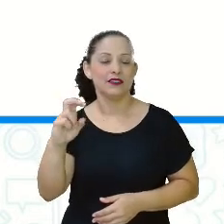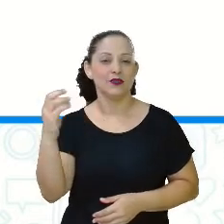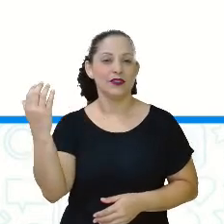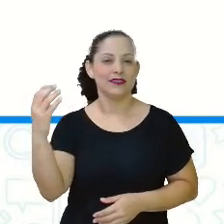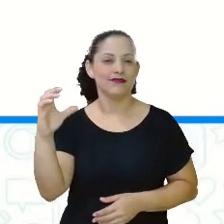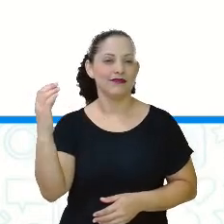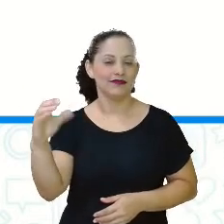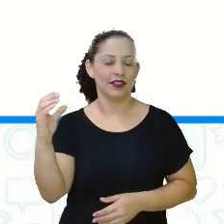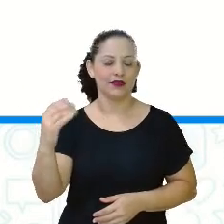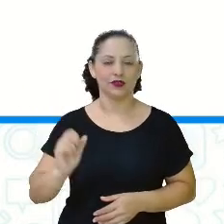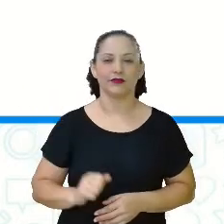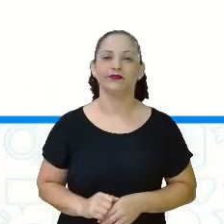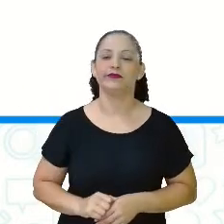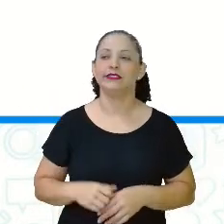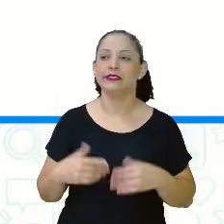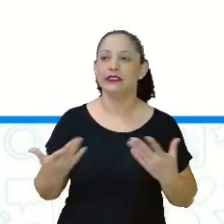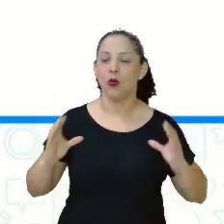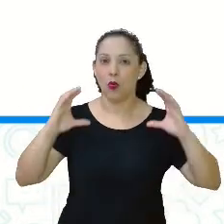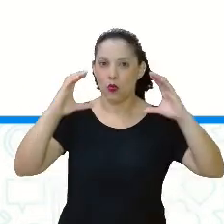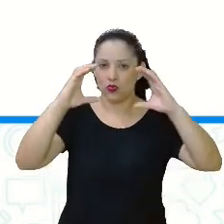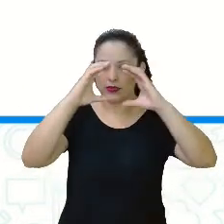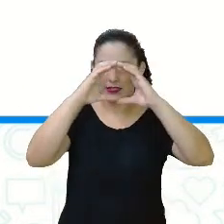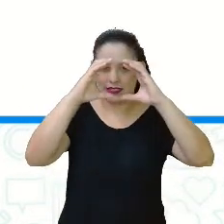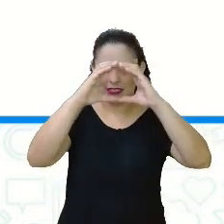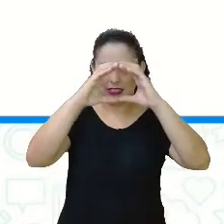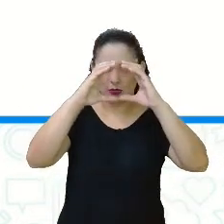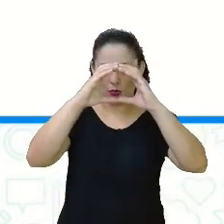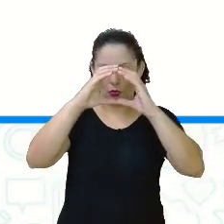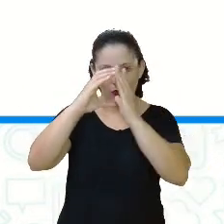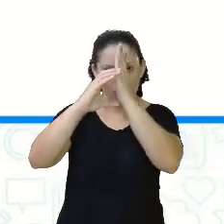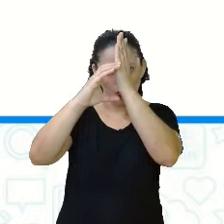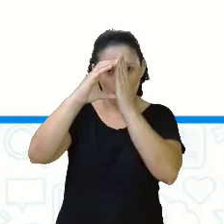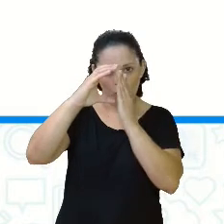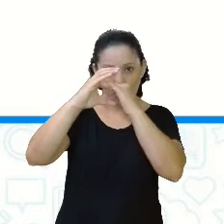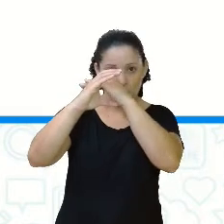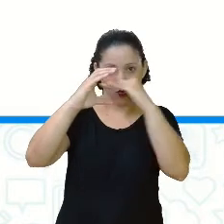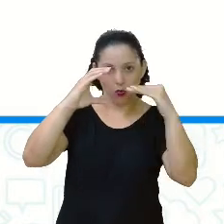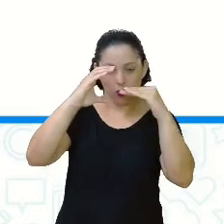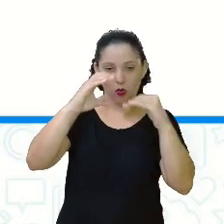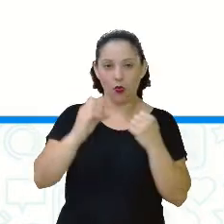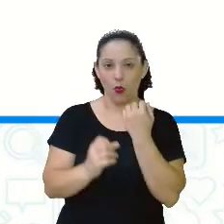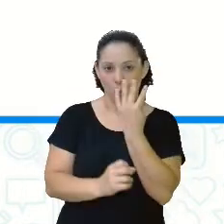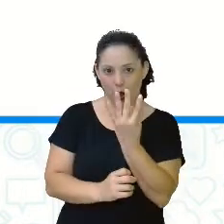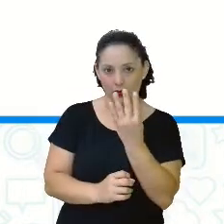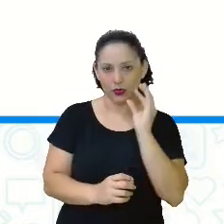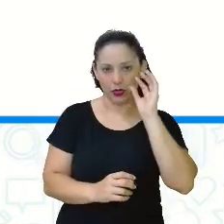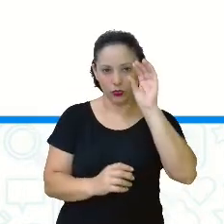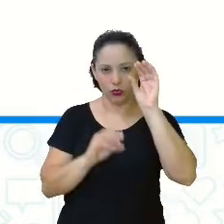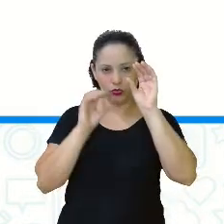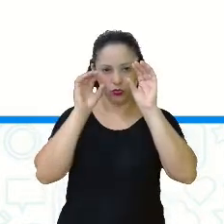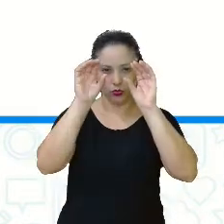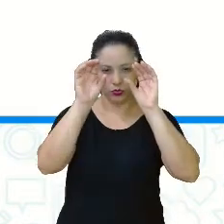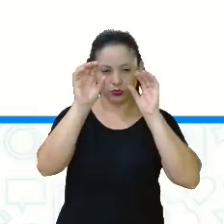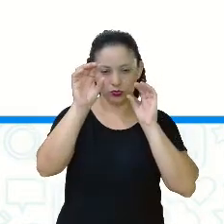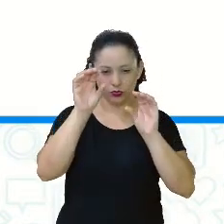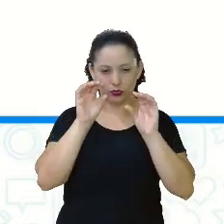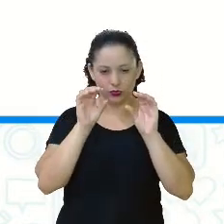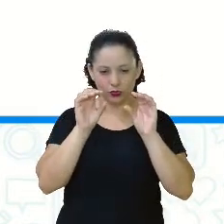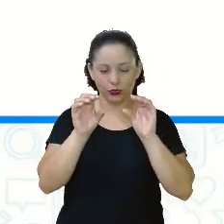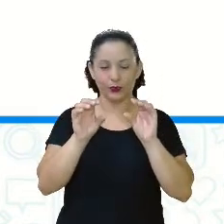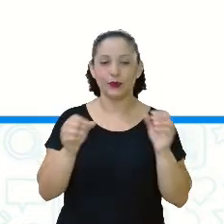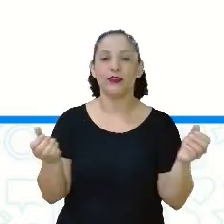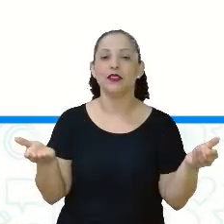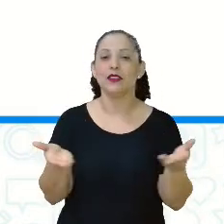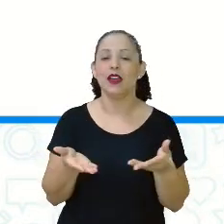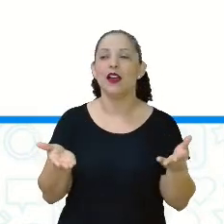vocês, eu coloquei o círculo e dentro, o círculo está dividido em 4 partes. E aí, ó, eu pintei